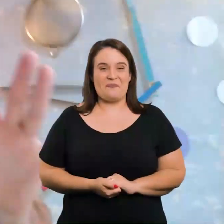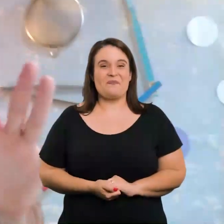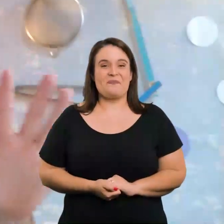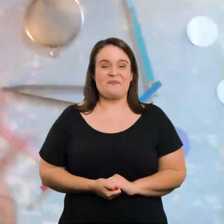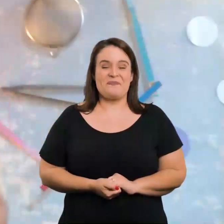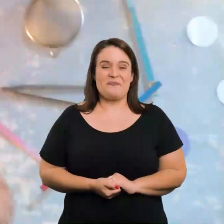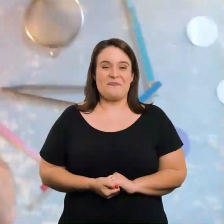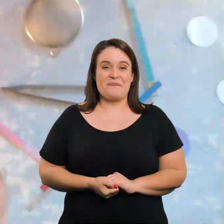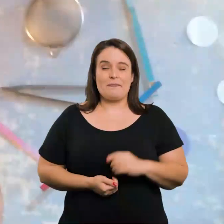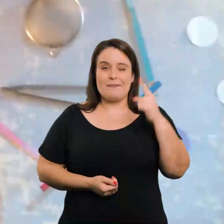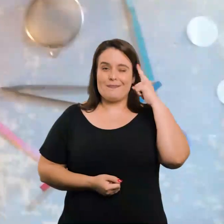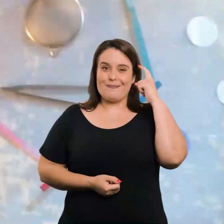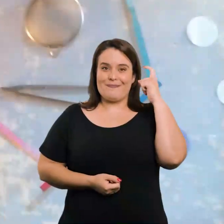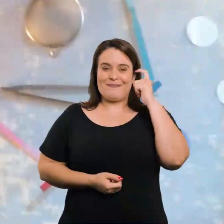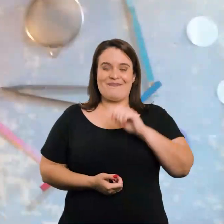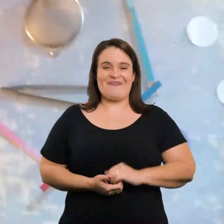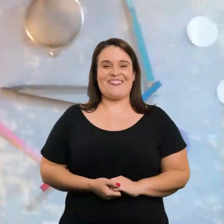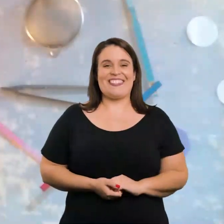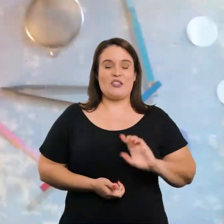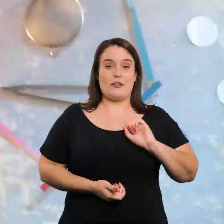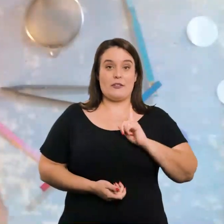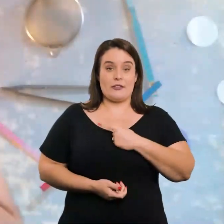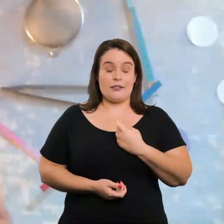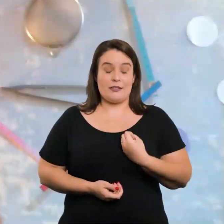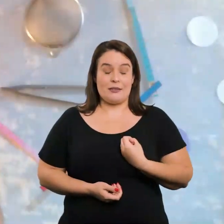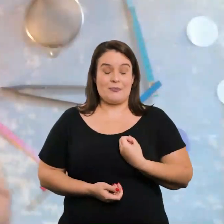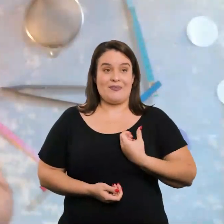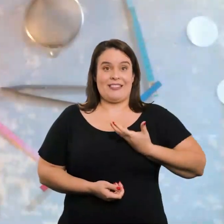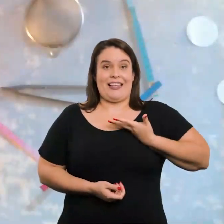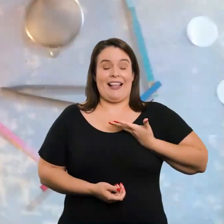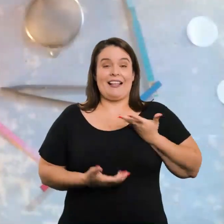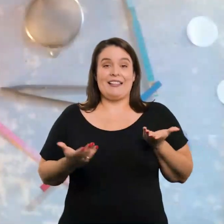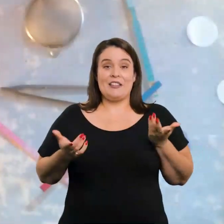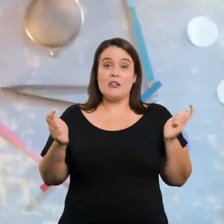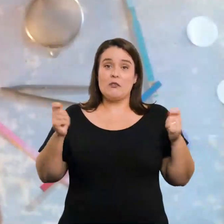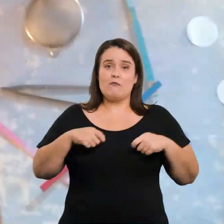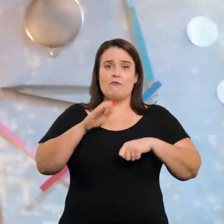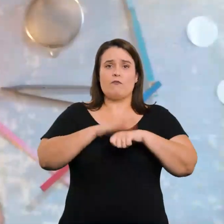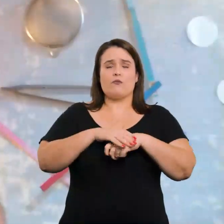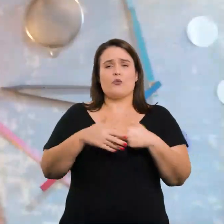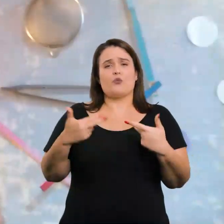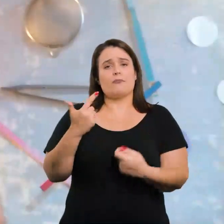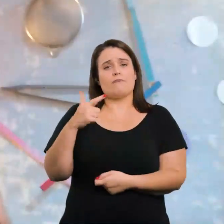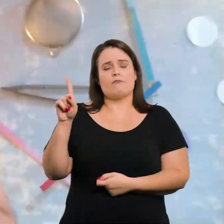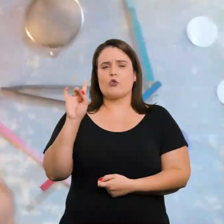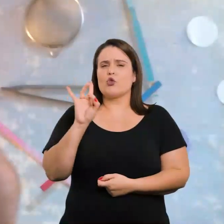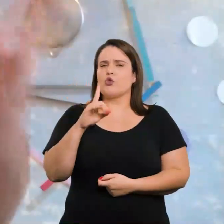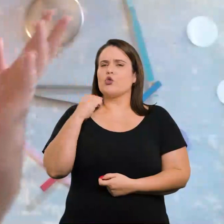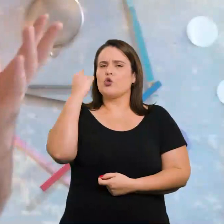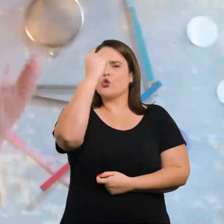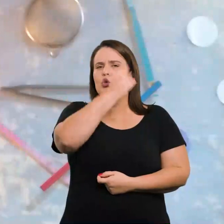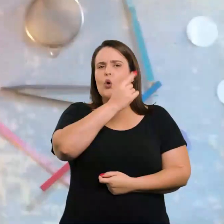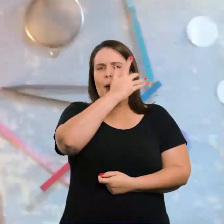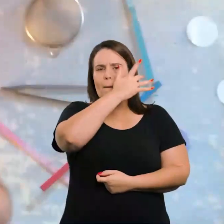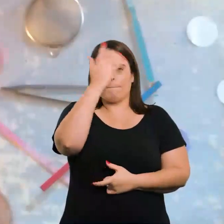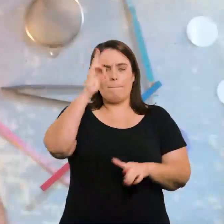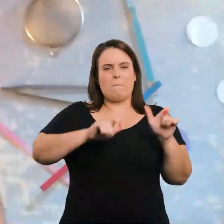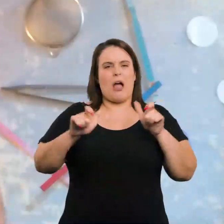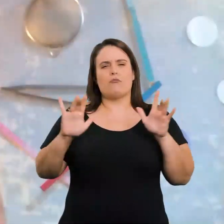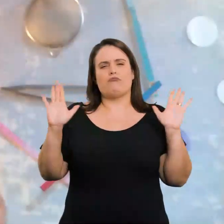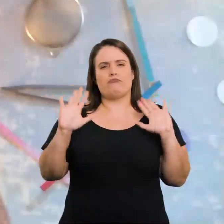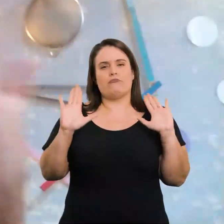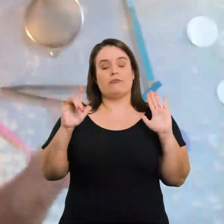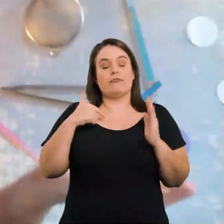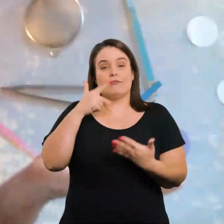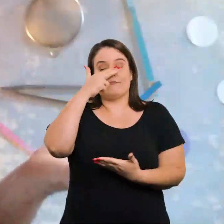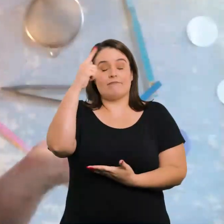aparecendo na imagem. Olha, eu tenho uma ideia, a gente vai se inspirar, não vai? Então, a gente pode fazer outras coisas, não só o